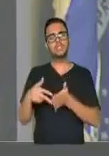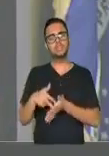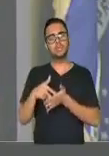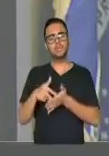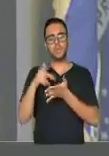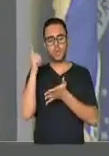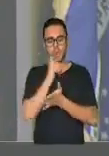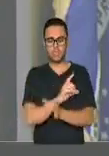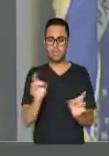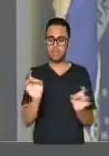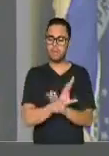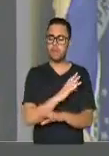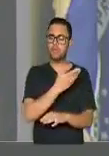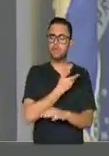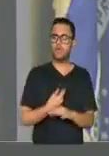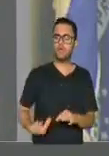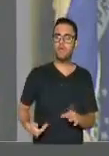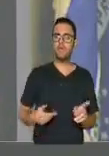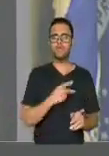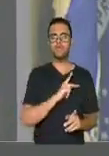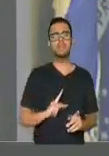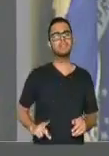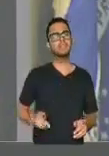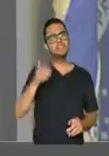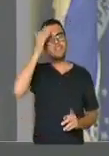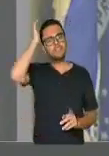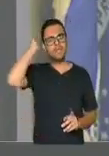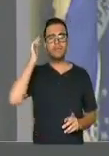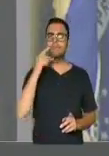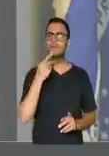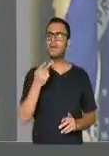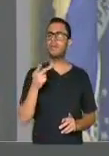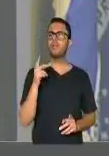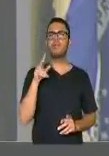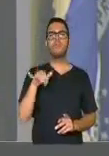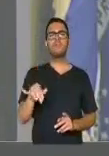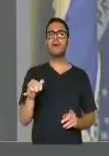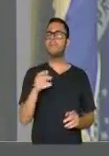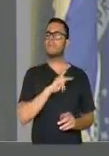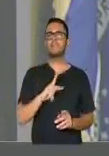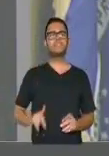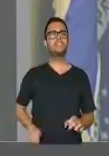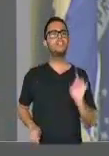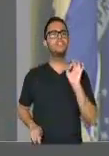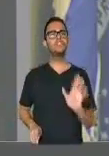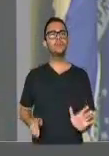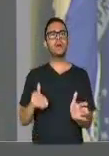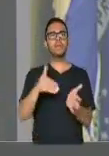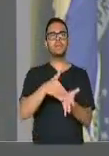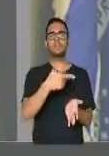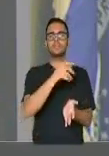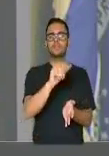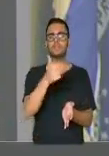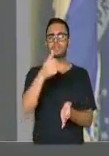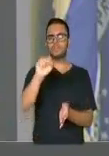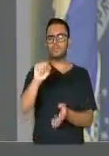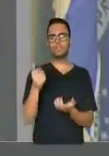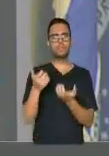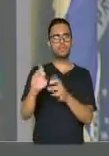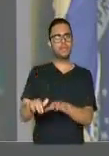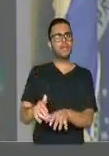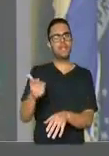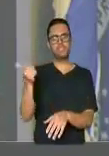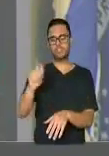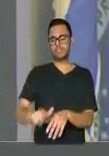terminar esse governo, que o presidente Temer já deixou bem claro, que ele já vai ser o presidente até 2018, não vai concorrer mais a